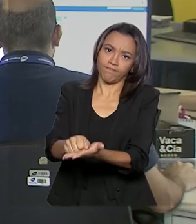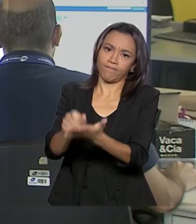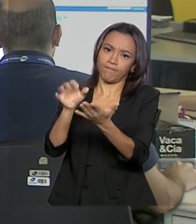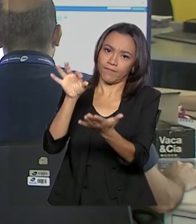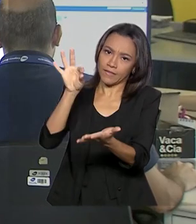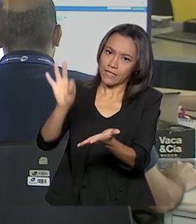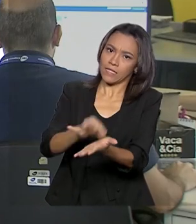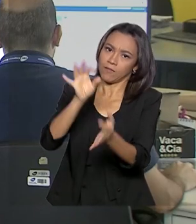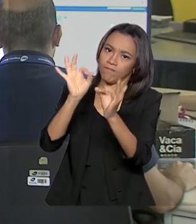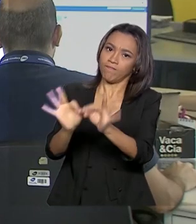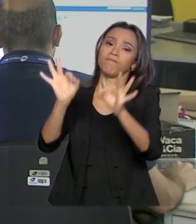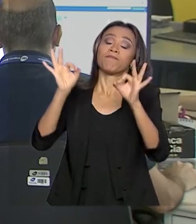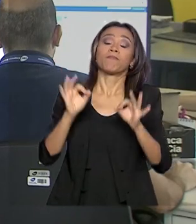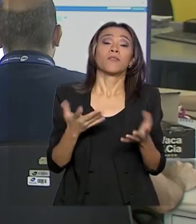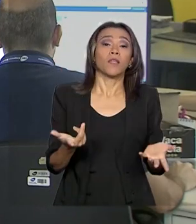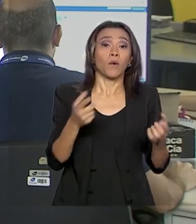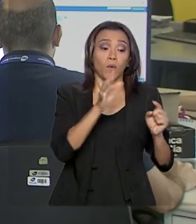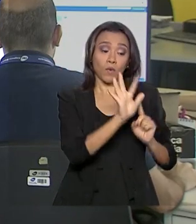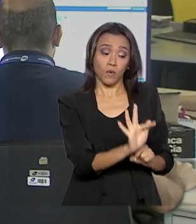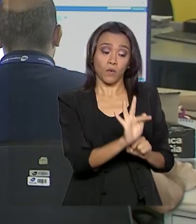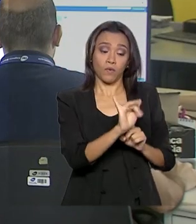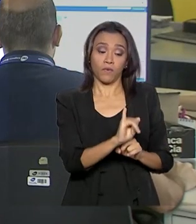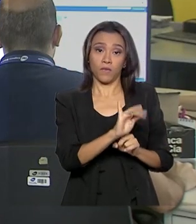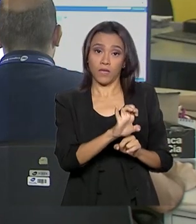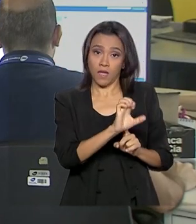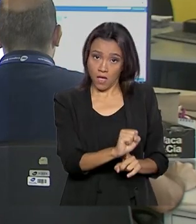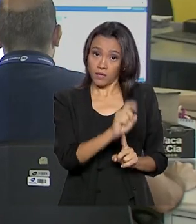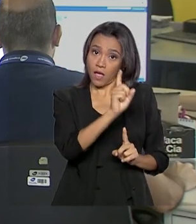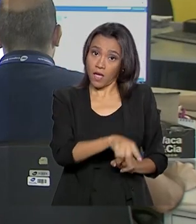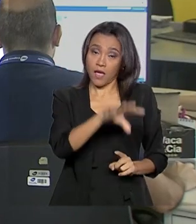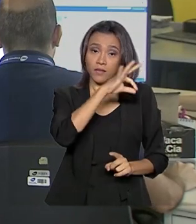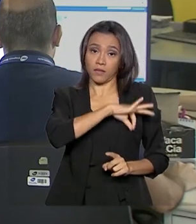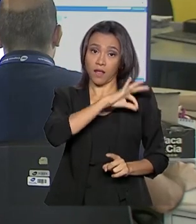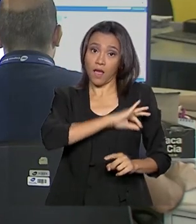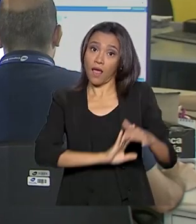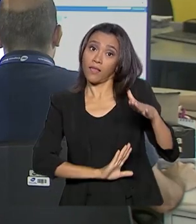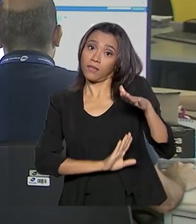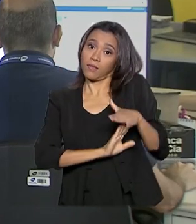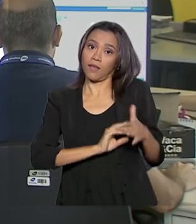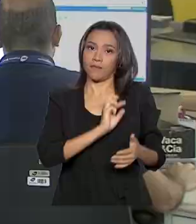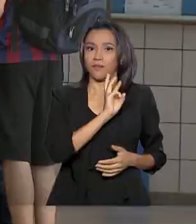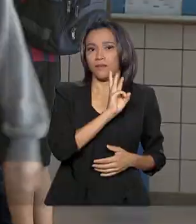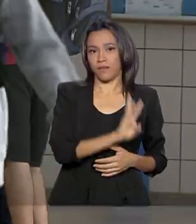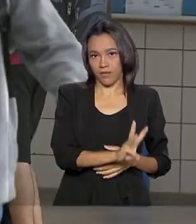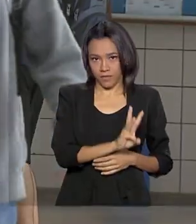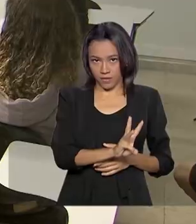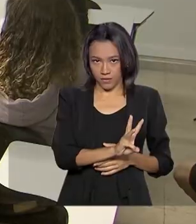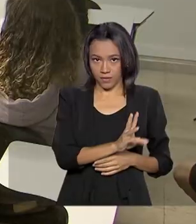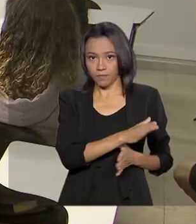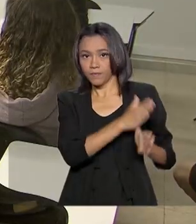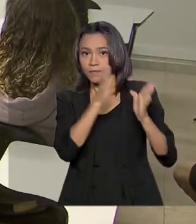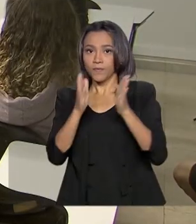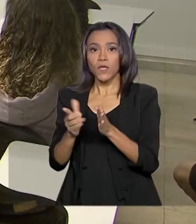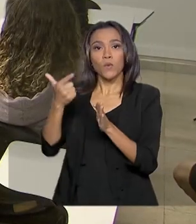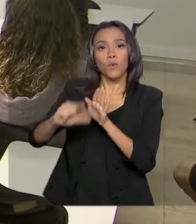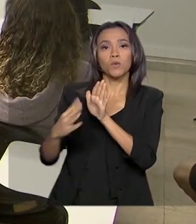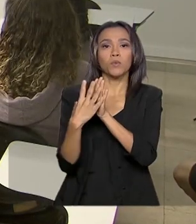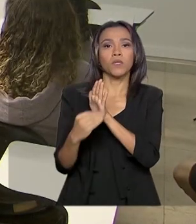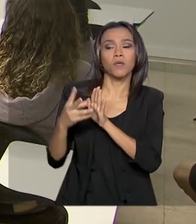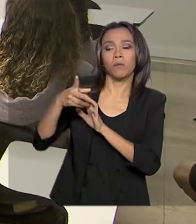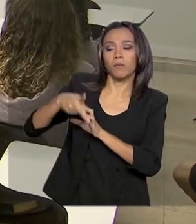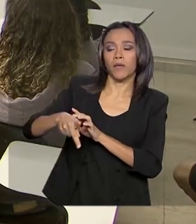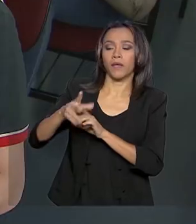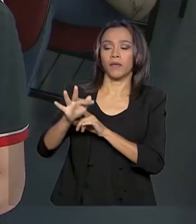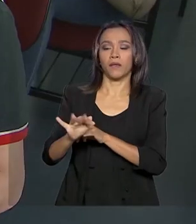o FIES é voltado para estudantes com renda per capita mensal familiar de até 3 salários mínimos e o PFIES para os